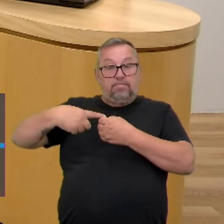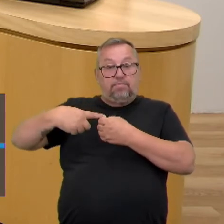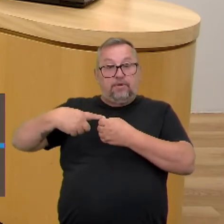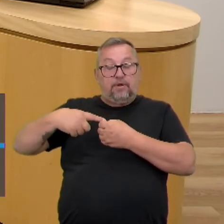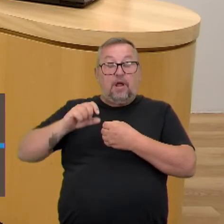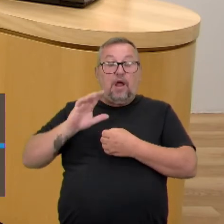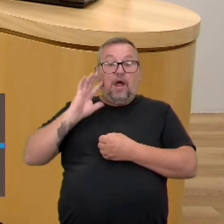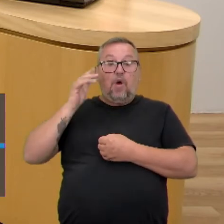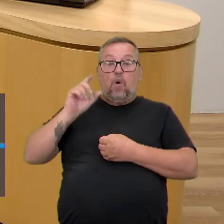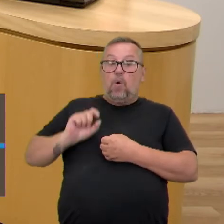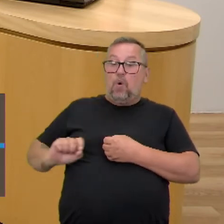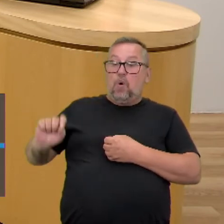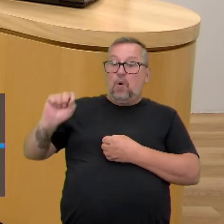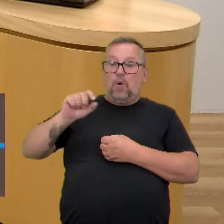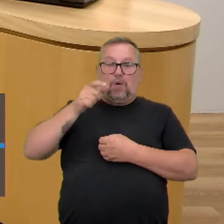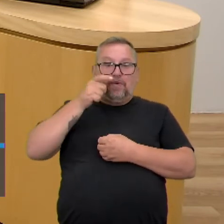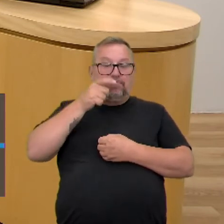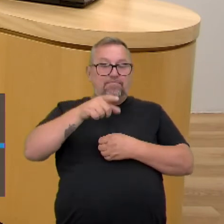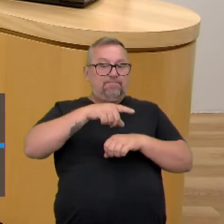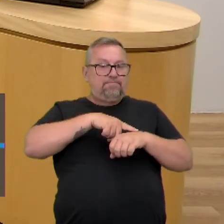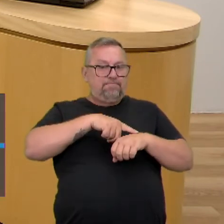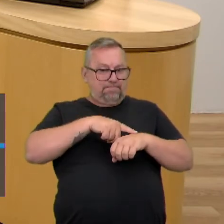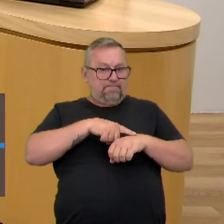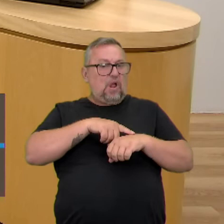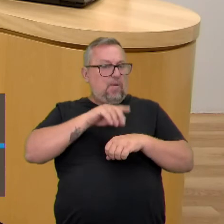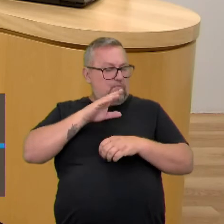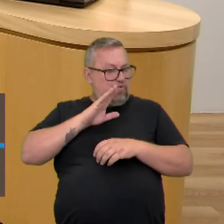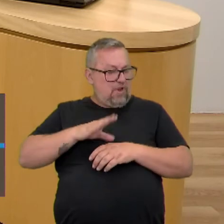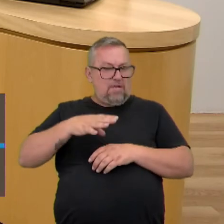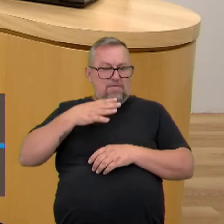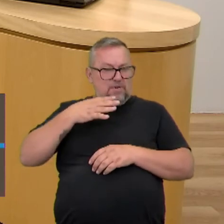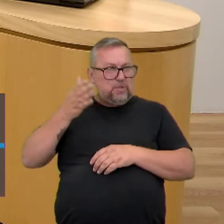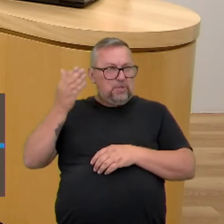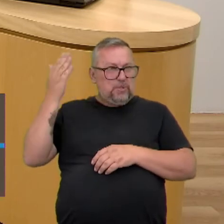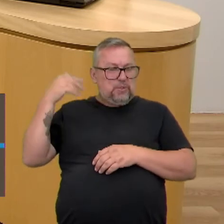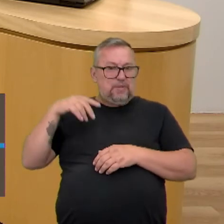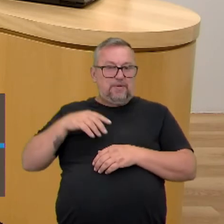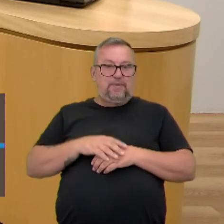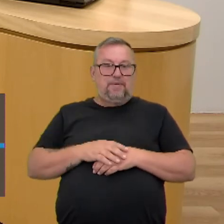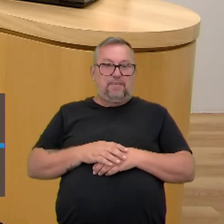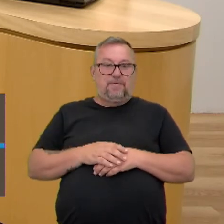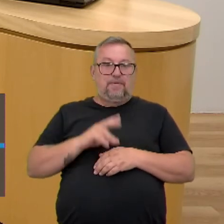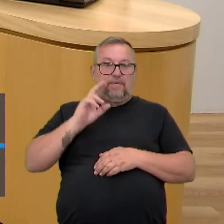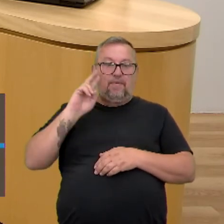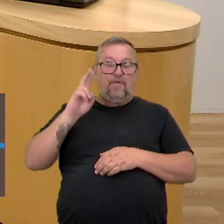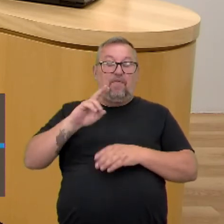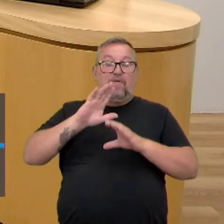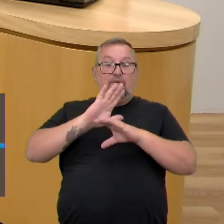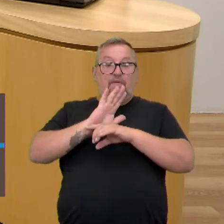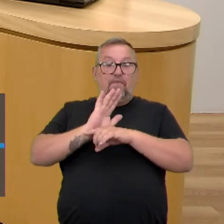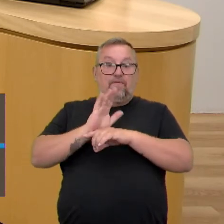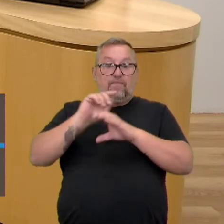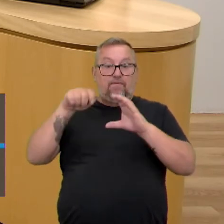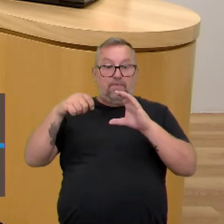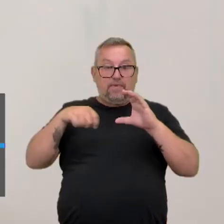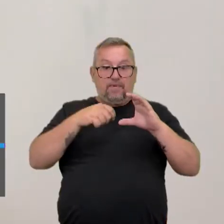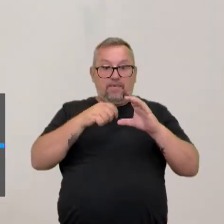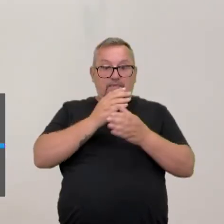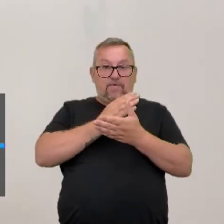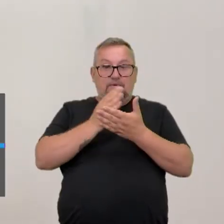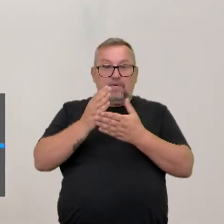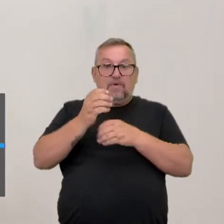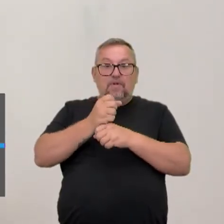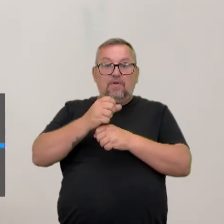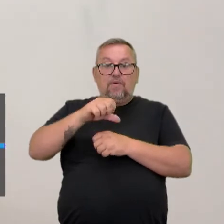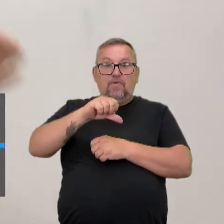que eu vi há pouco tempo atrás, a gente acha que é tão contemporâneo, né? Eu reassisti um filme francês do comecinho da década de